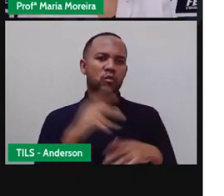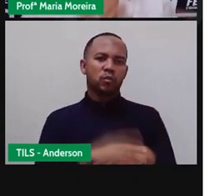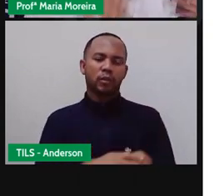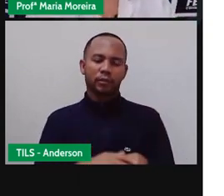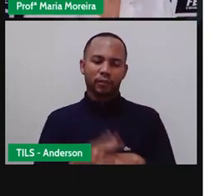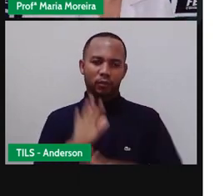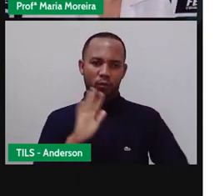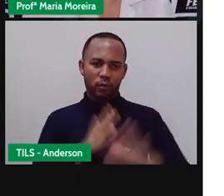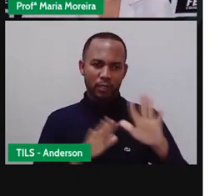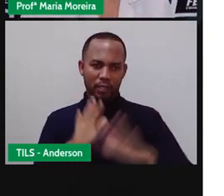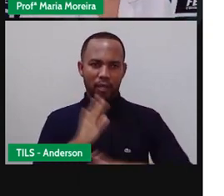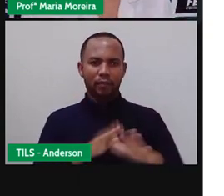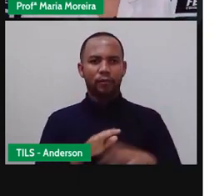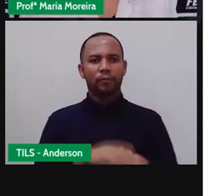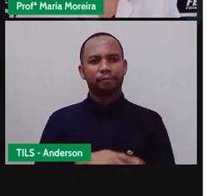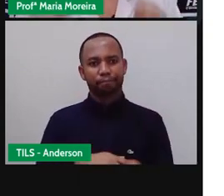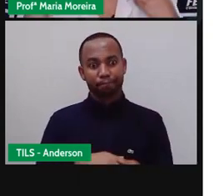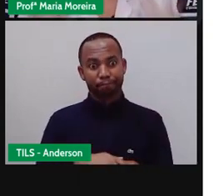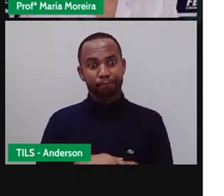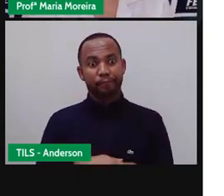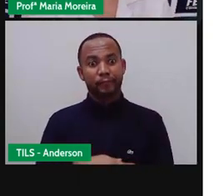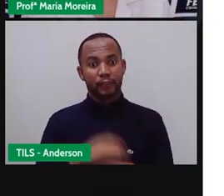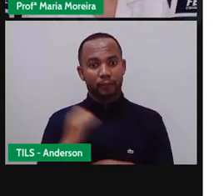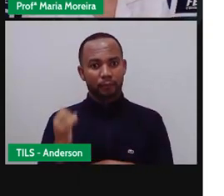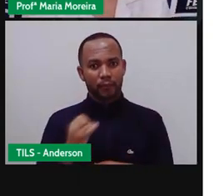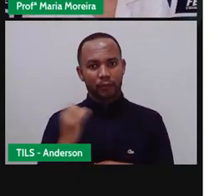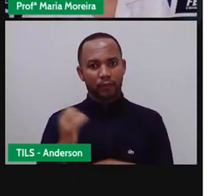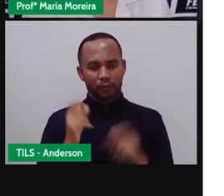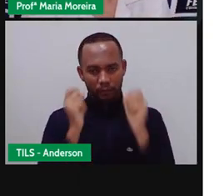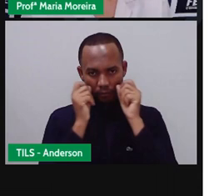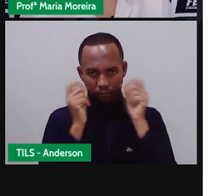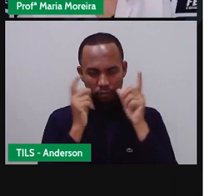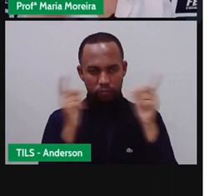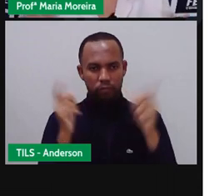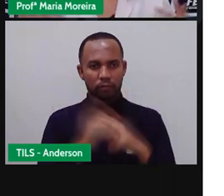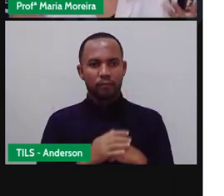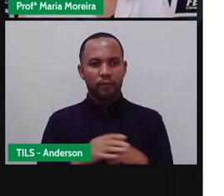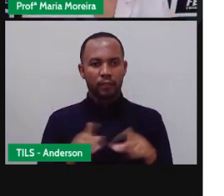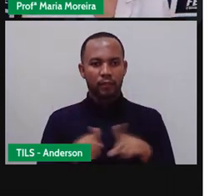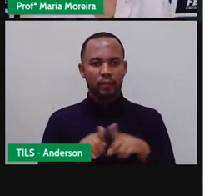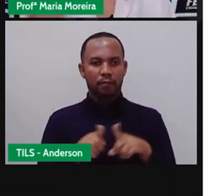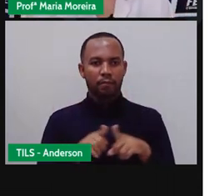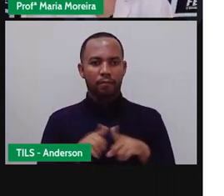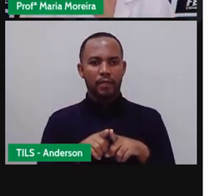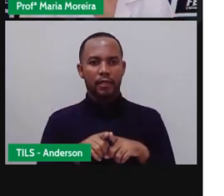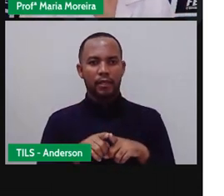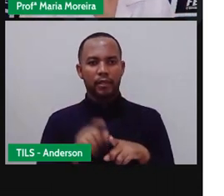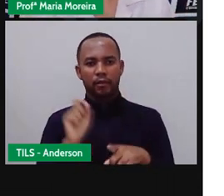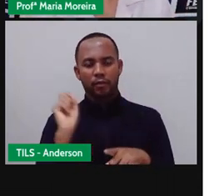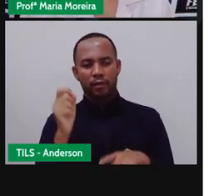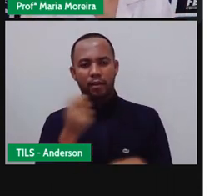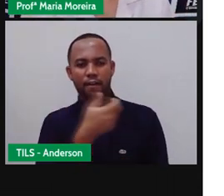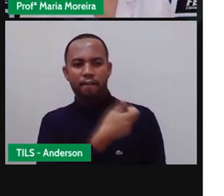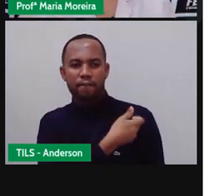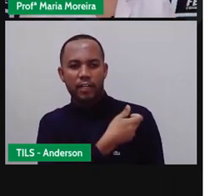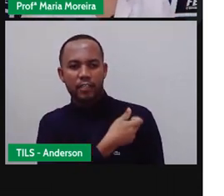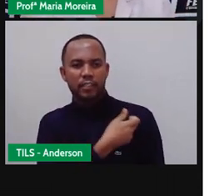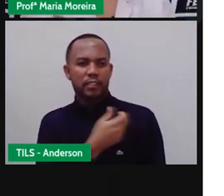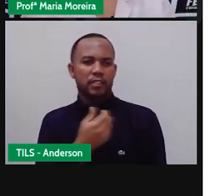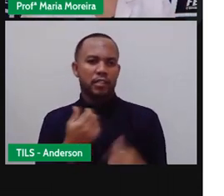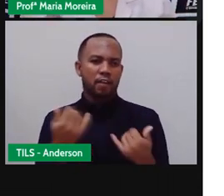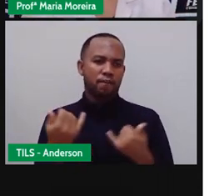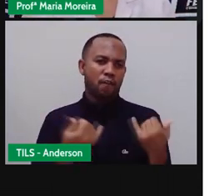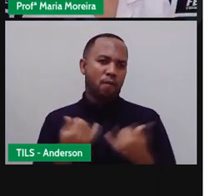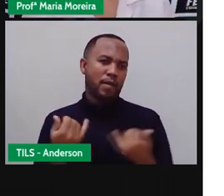coronavírus, a cura do coronavírus, que não existe, a precisa da vacina, tá, gente? E várias outras informações aí que